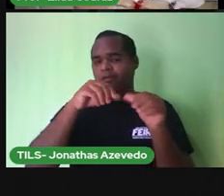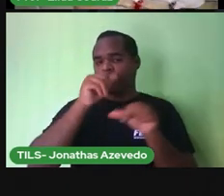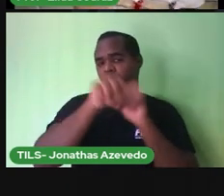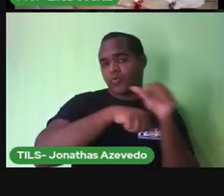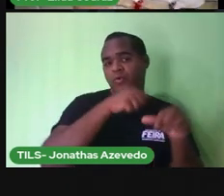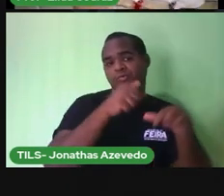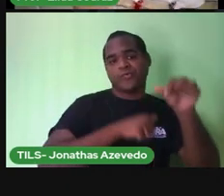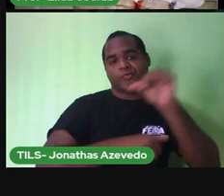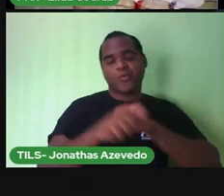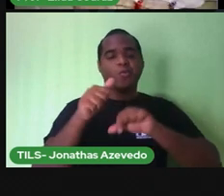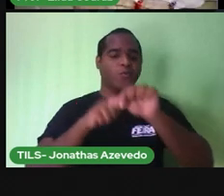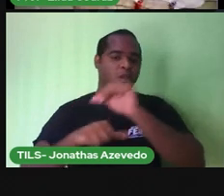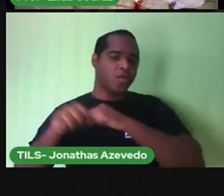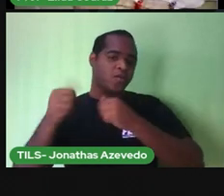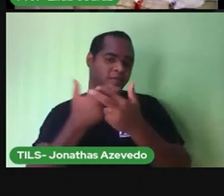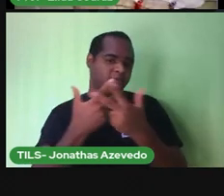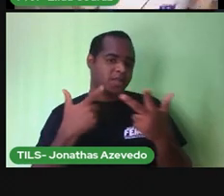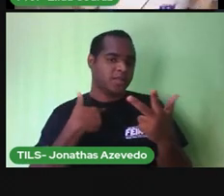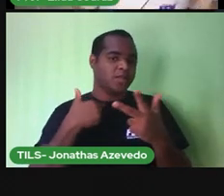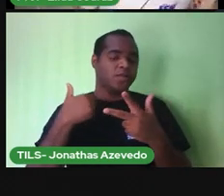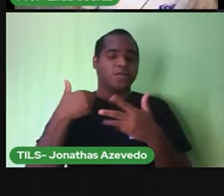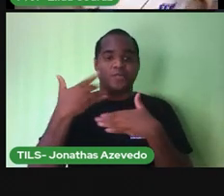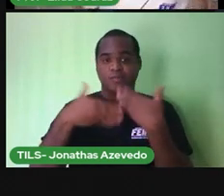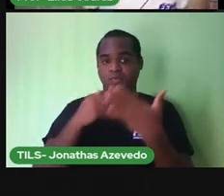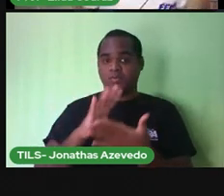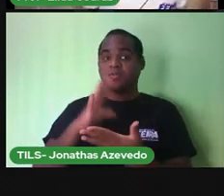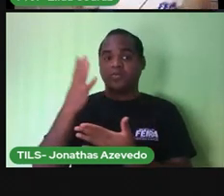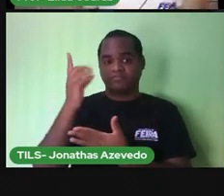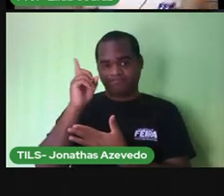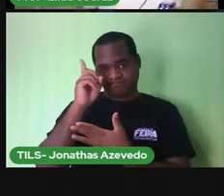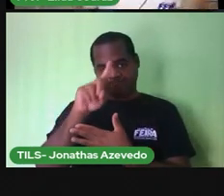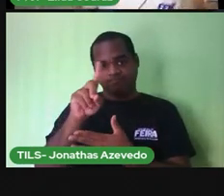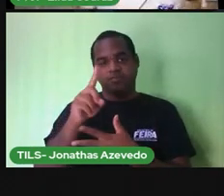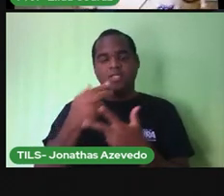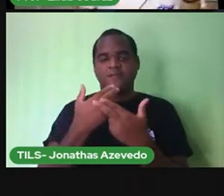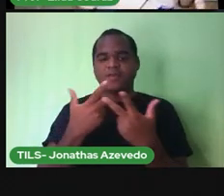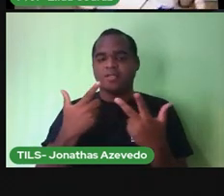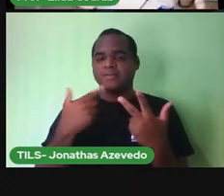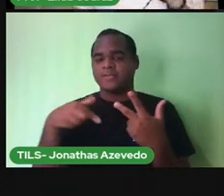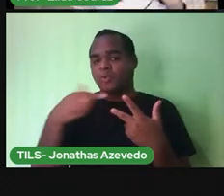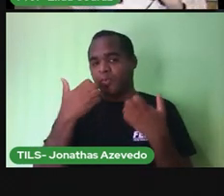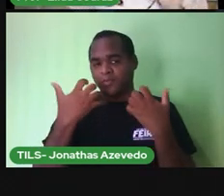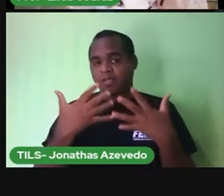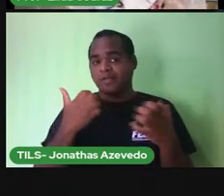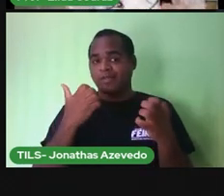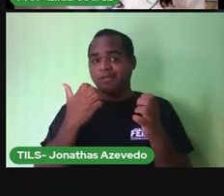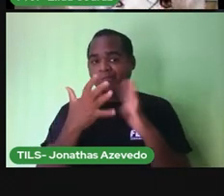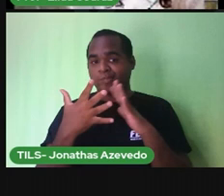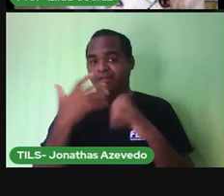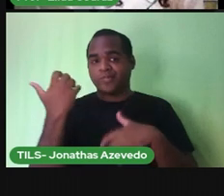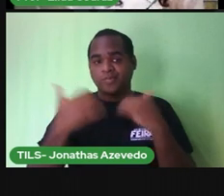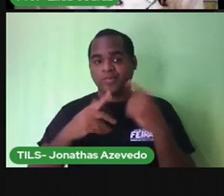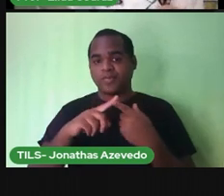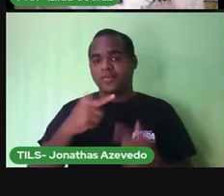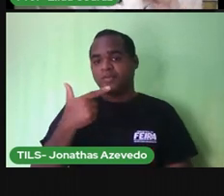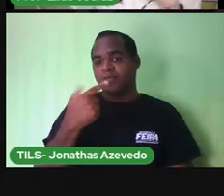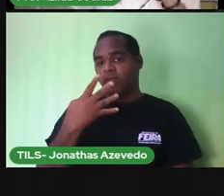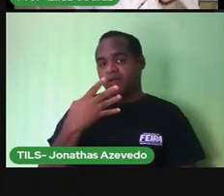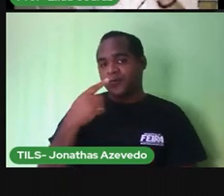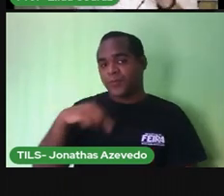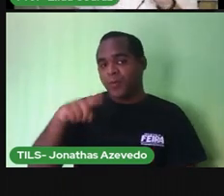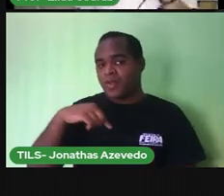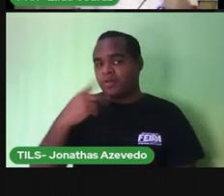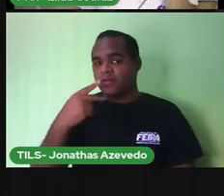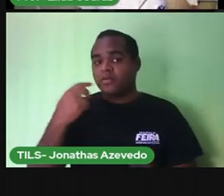dela mesma durante todo o dia. Esse movimento dura 24 horas. E nós